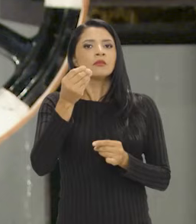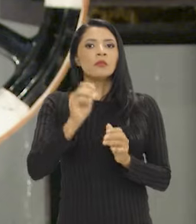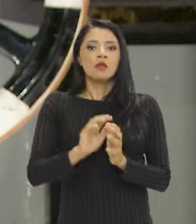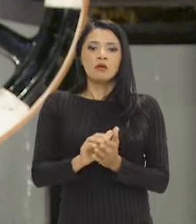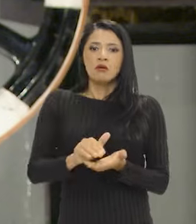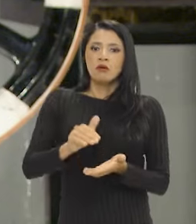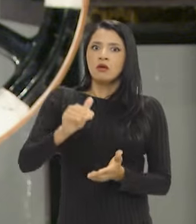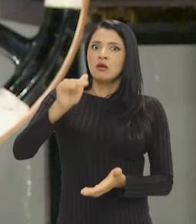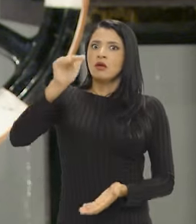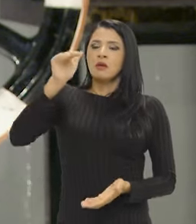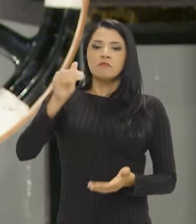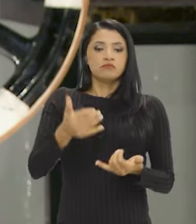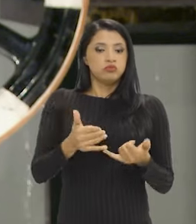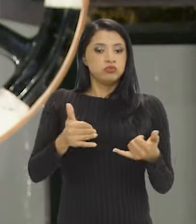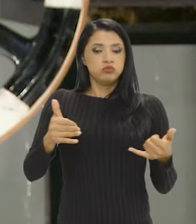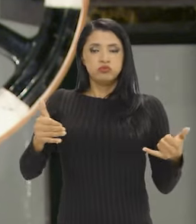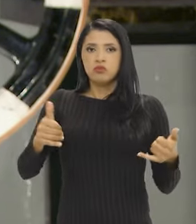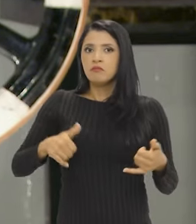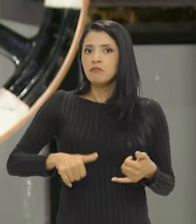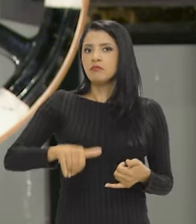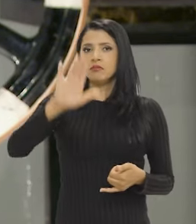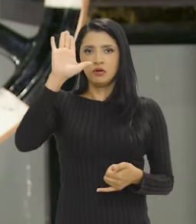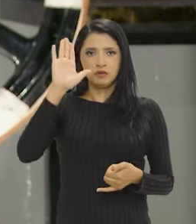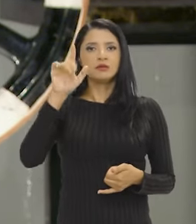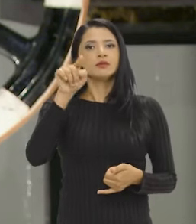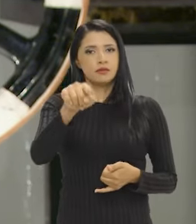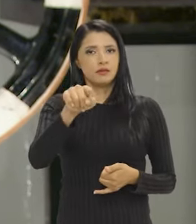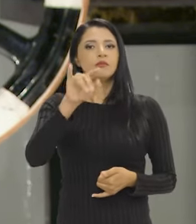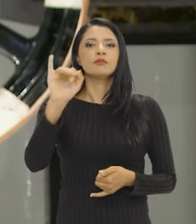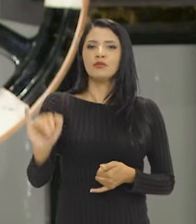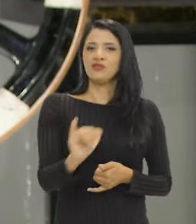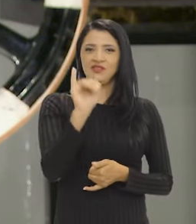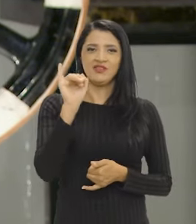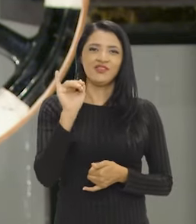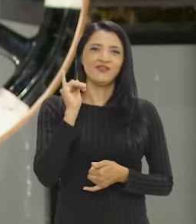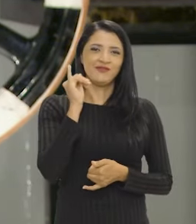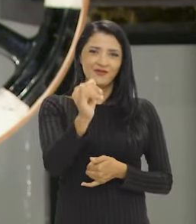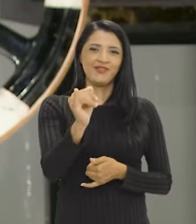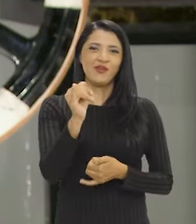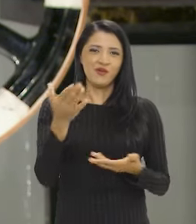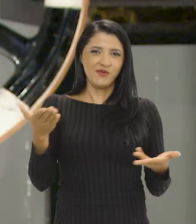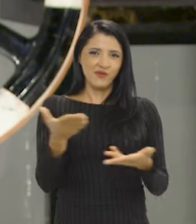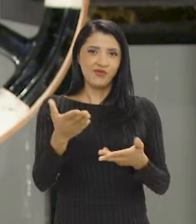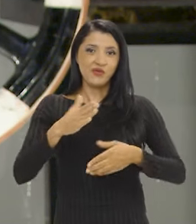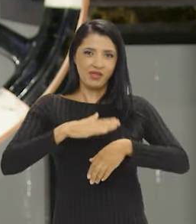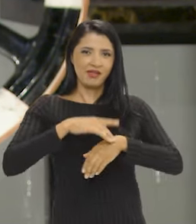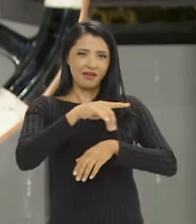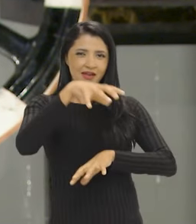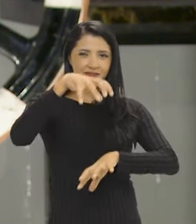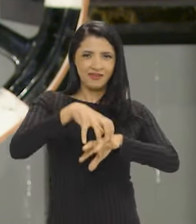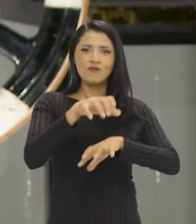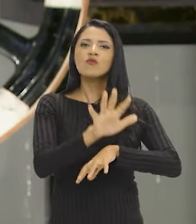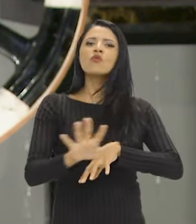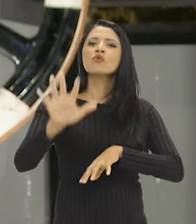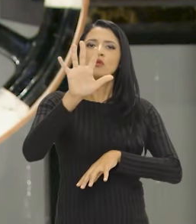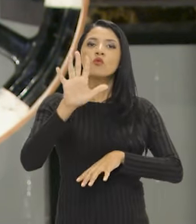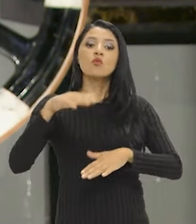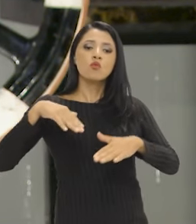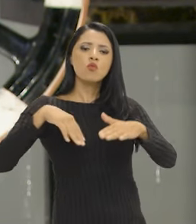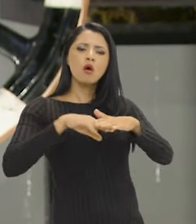pensar uma robustez ainda maior. Eu acho que é importante registrar num momento como esse que o Arquivo Nacional